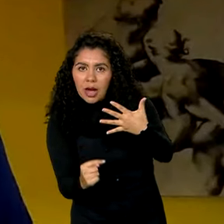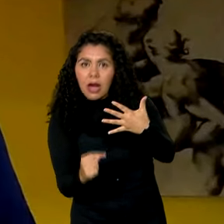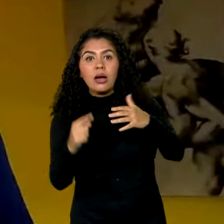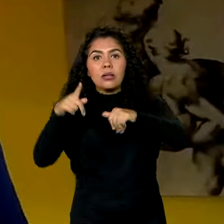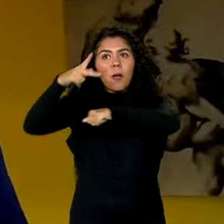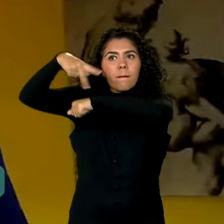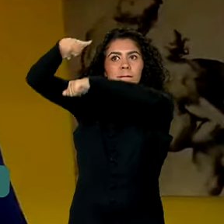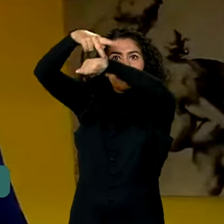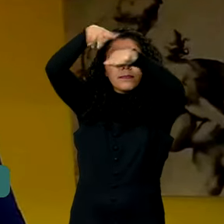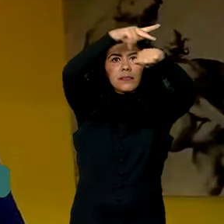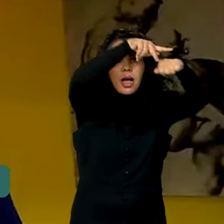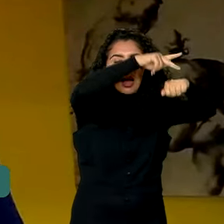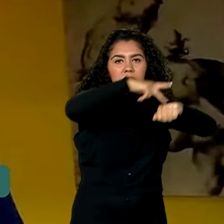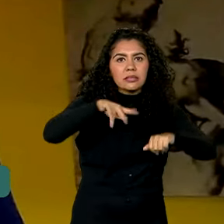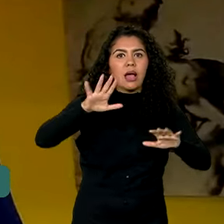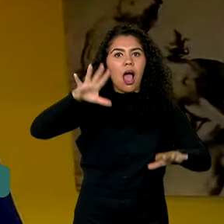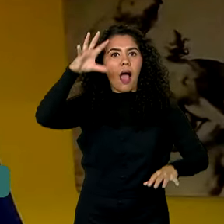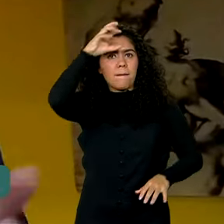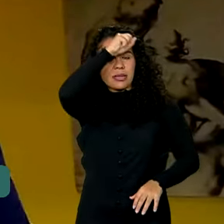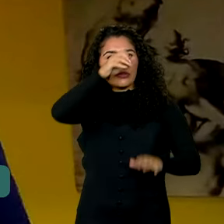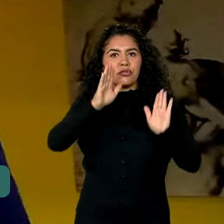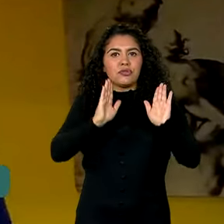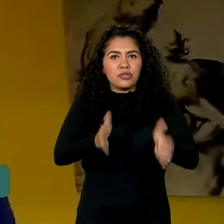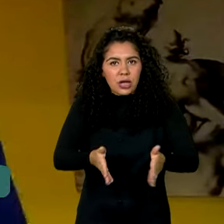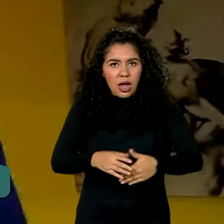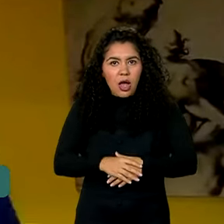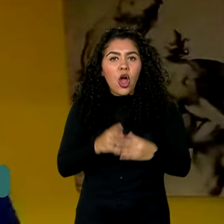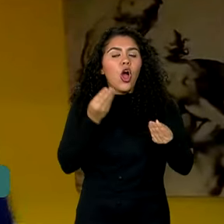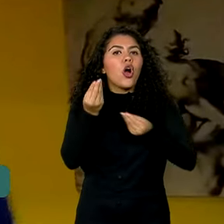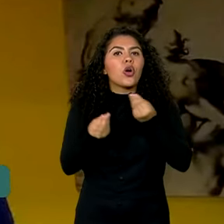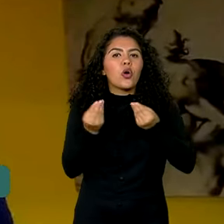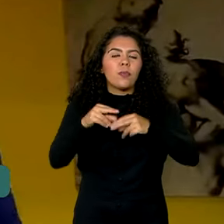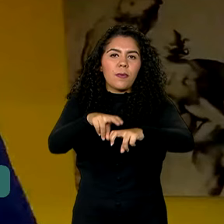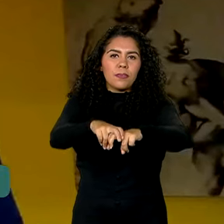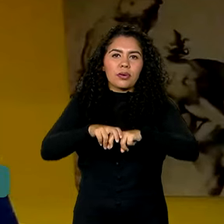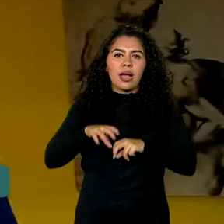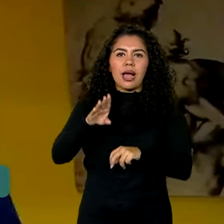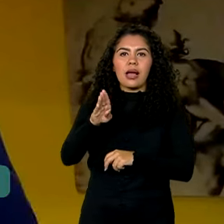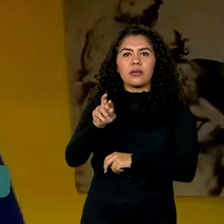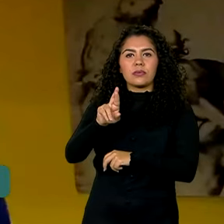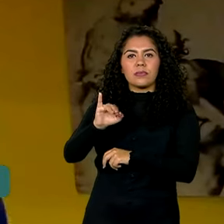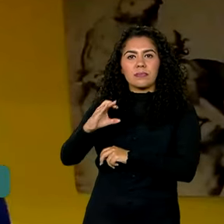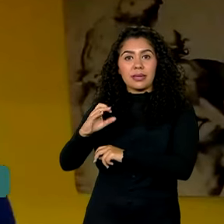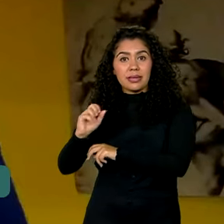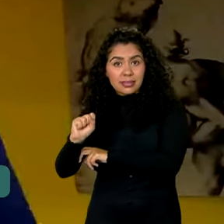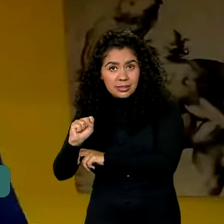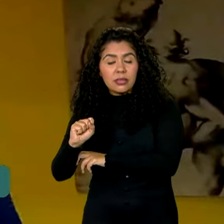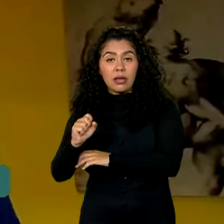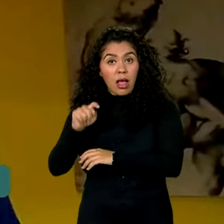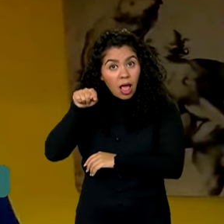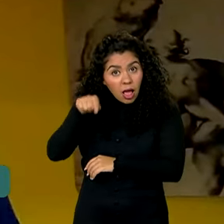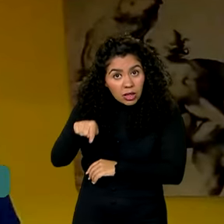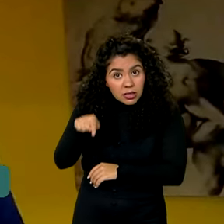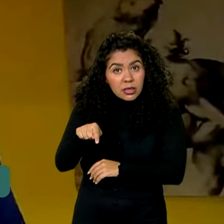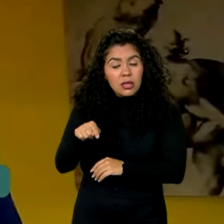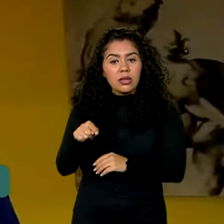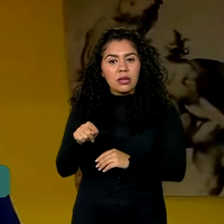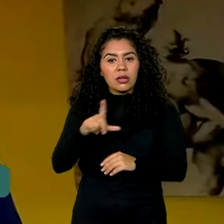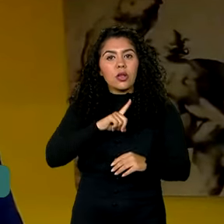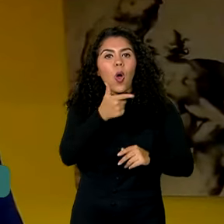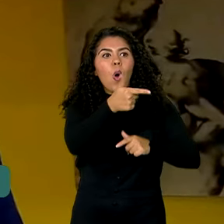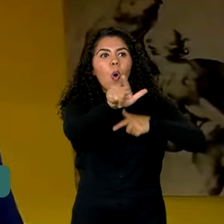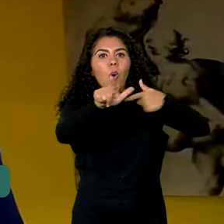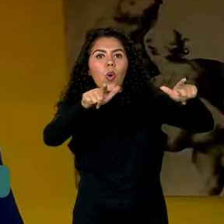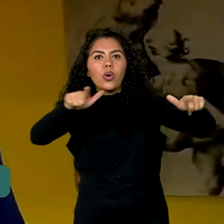já aprenderam também. Eles fazem isso através do BRICS. Essa é a importância do BRICS. É no BRICS que outros